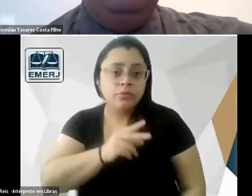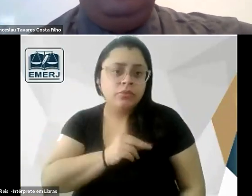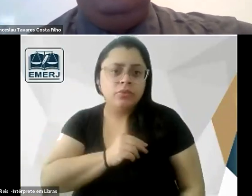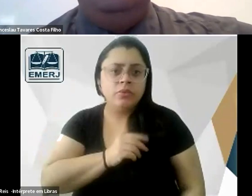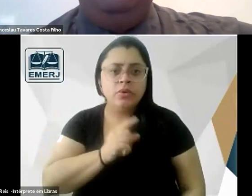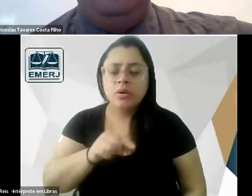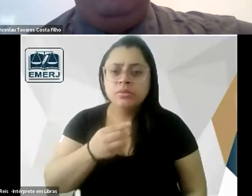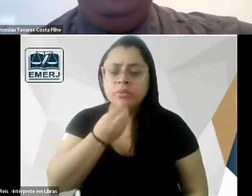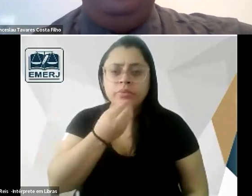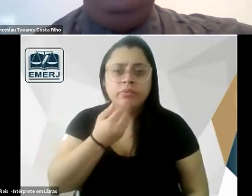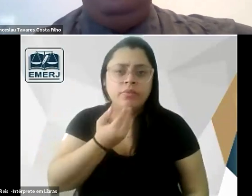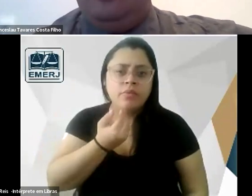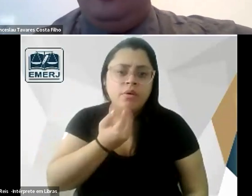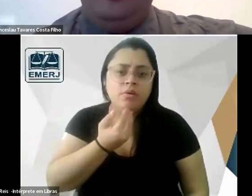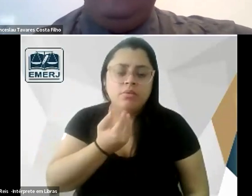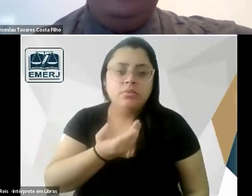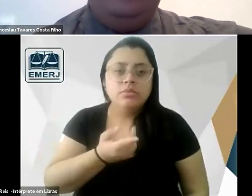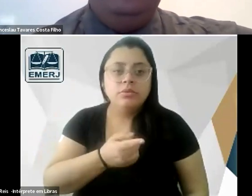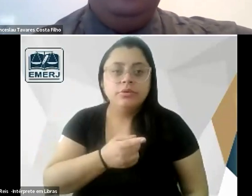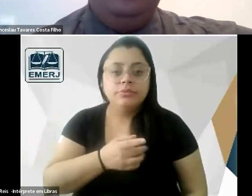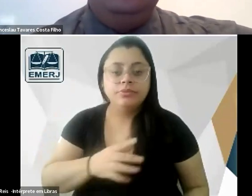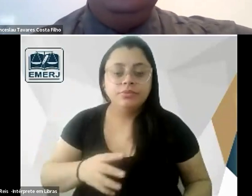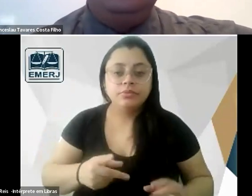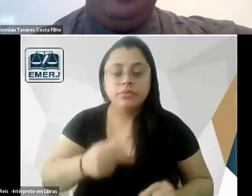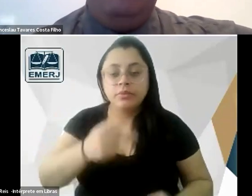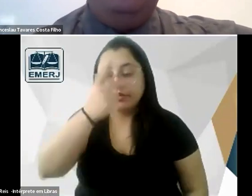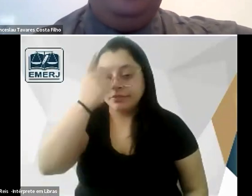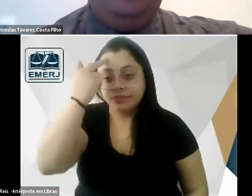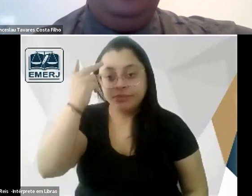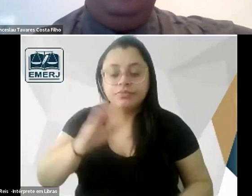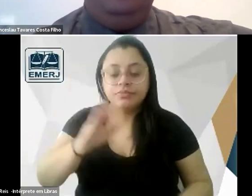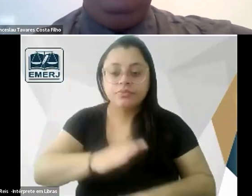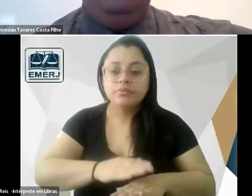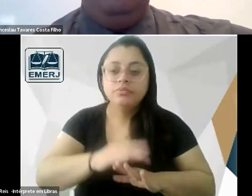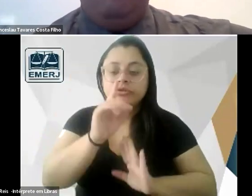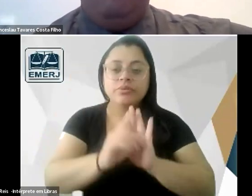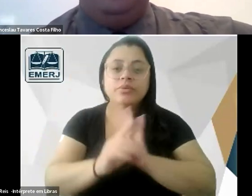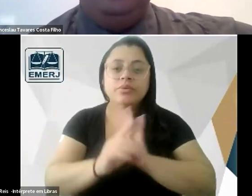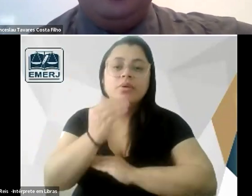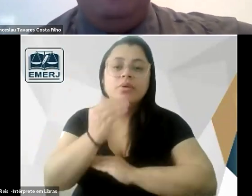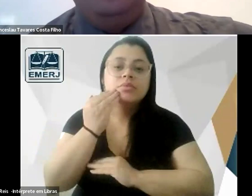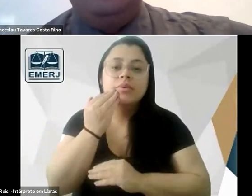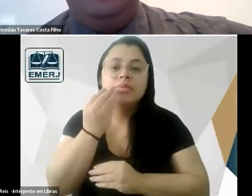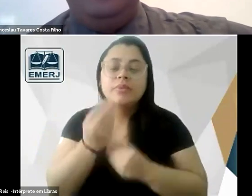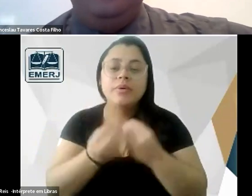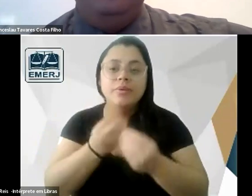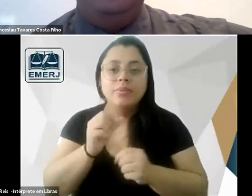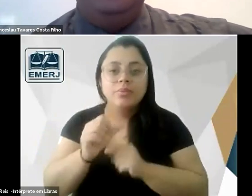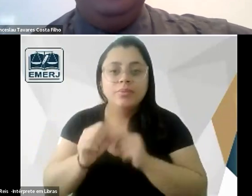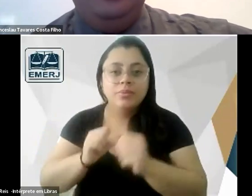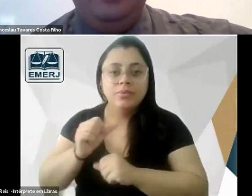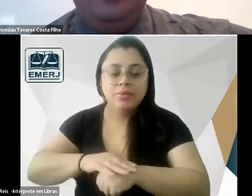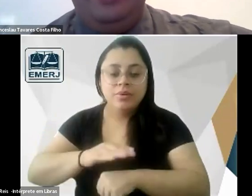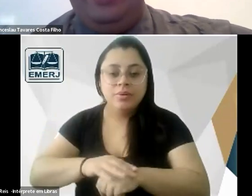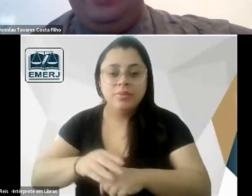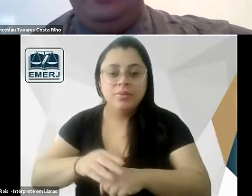latim se supõe que todo mundo que faz direito saiba e como mudaram os tempos que hoje